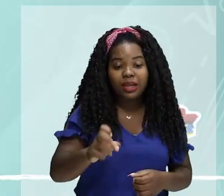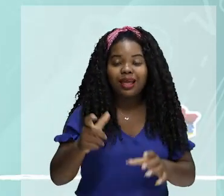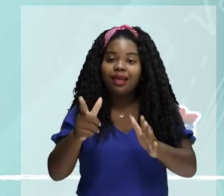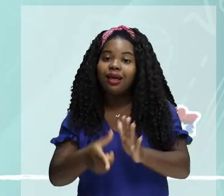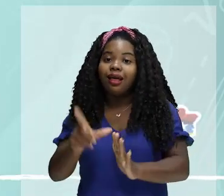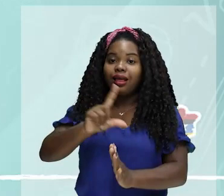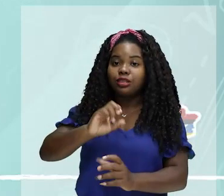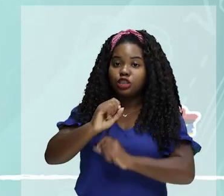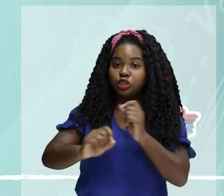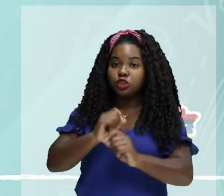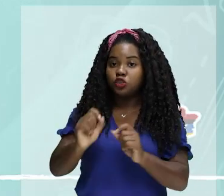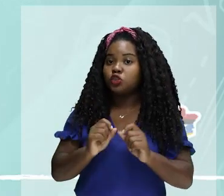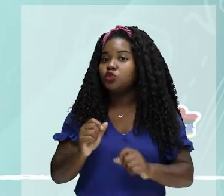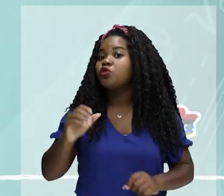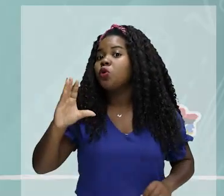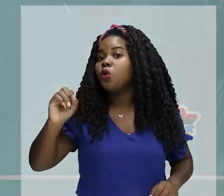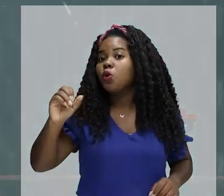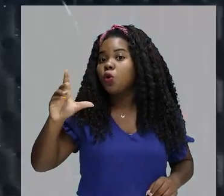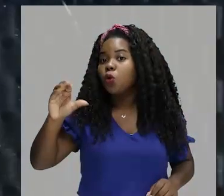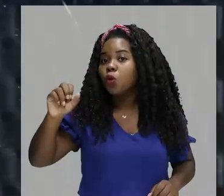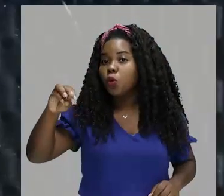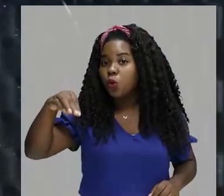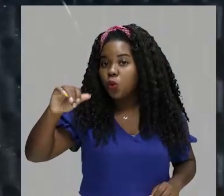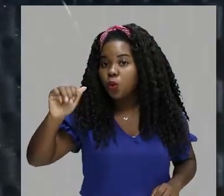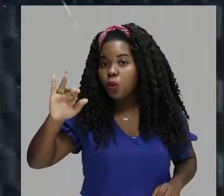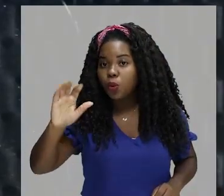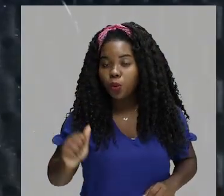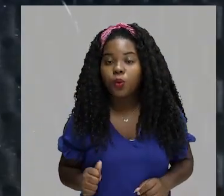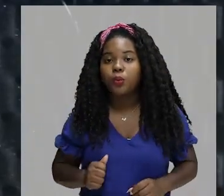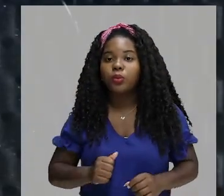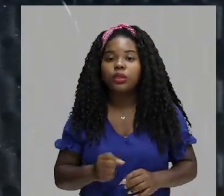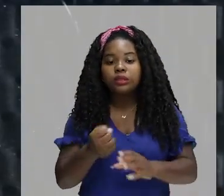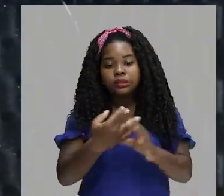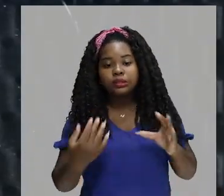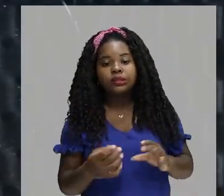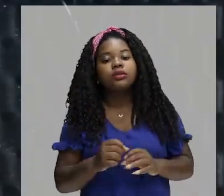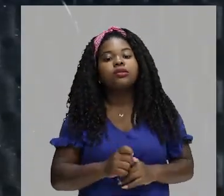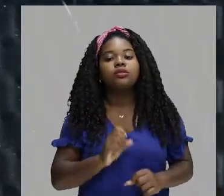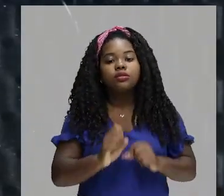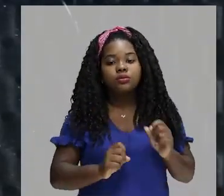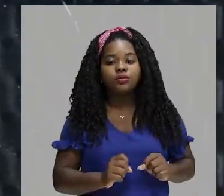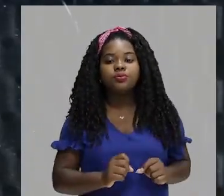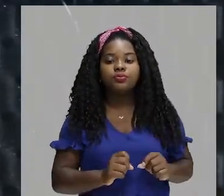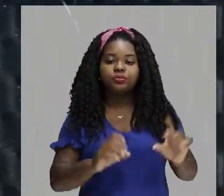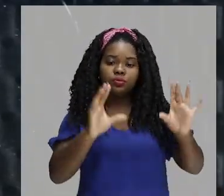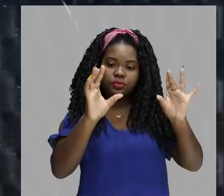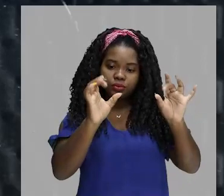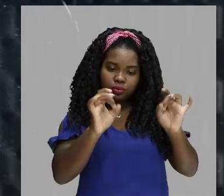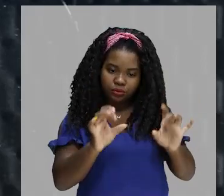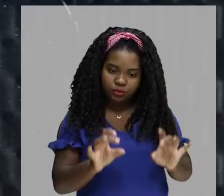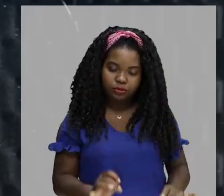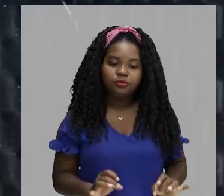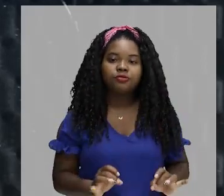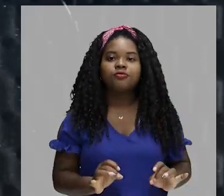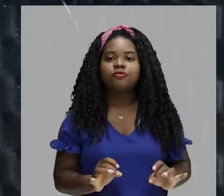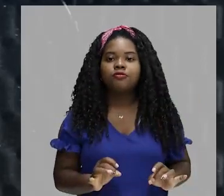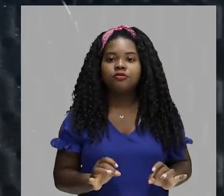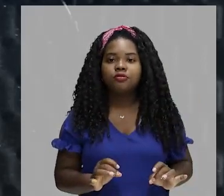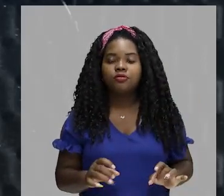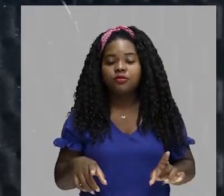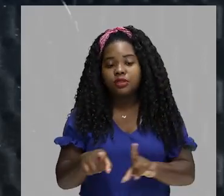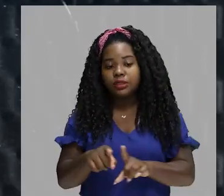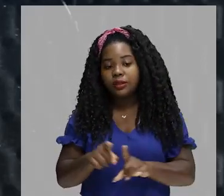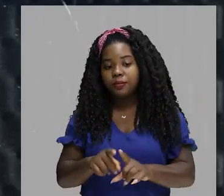estudarmos algumas características mais específicas, mais particulares, dessa América pré-colombiana,